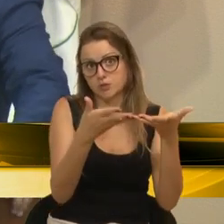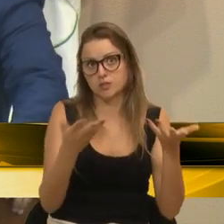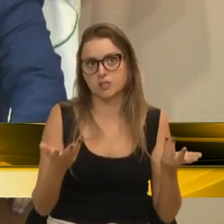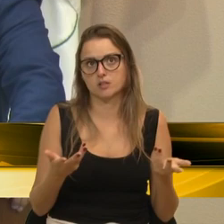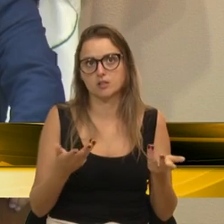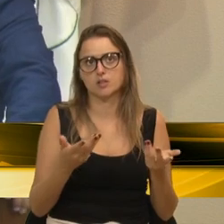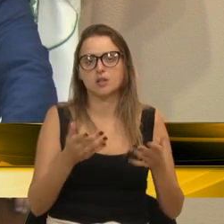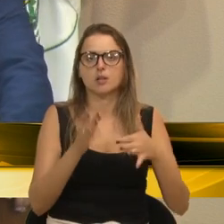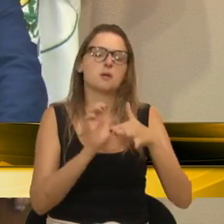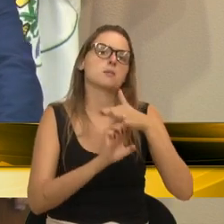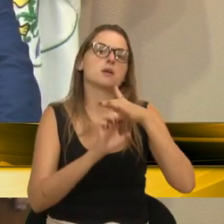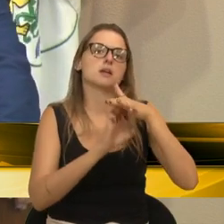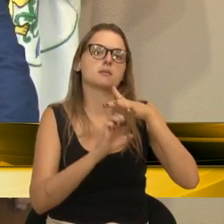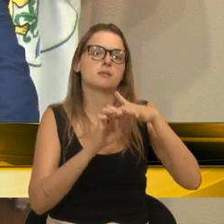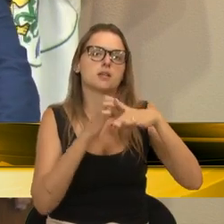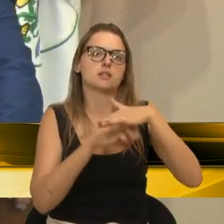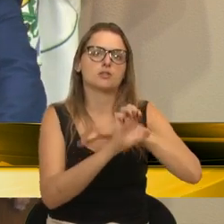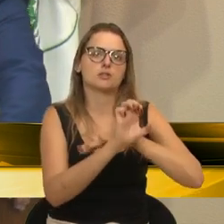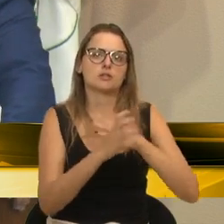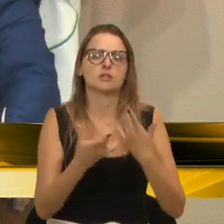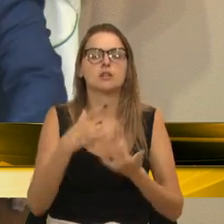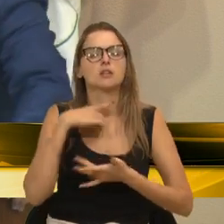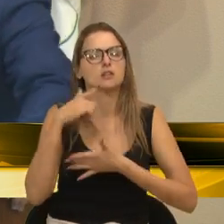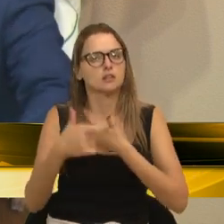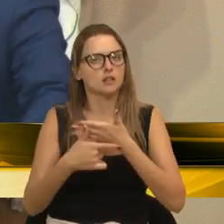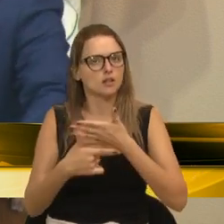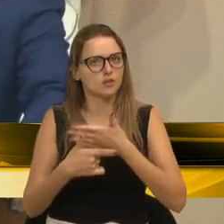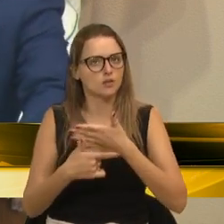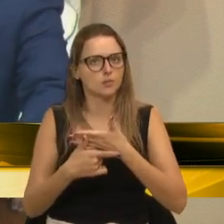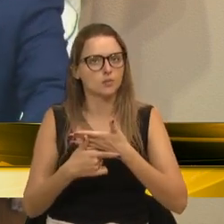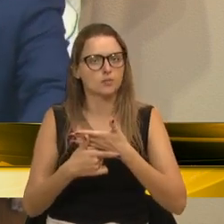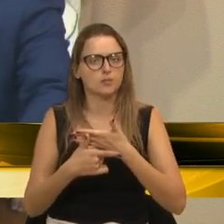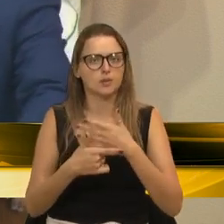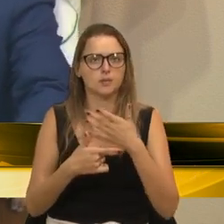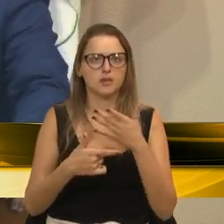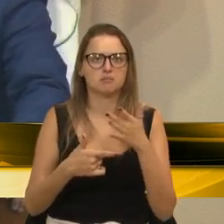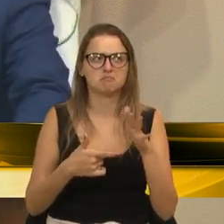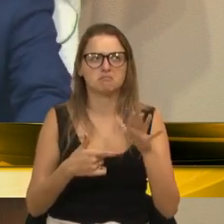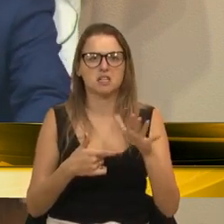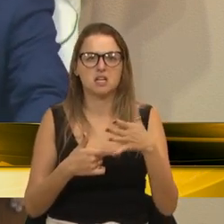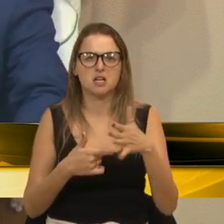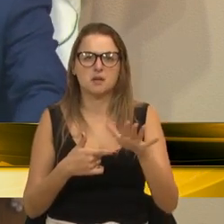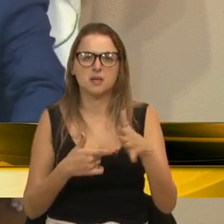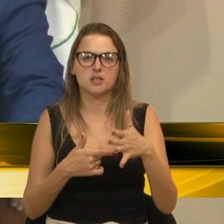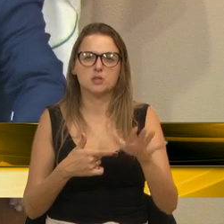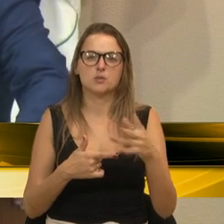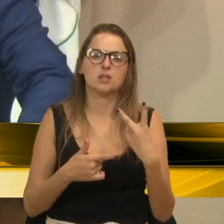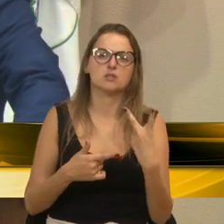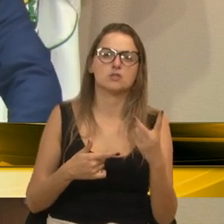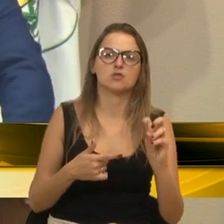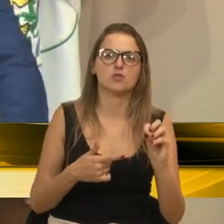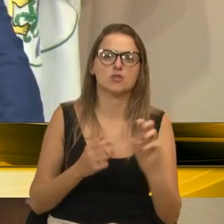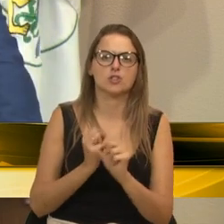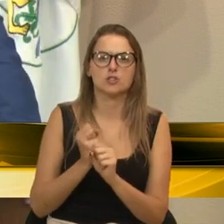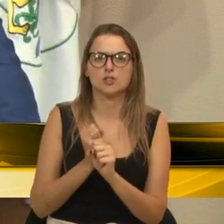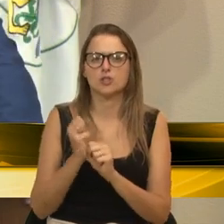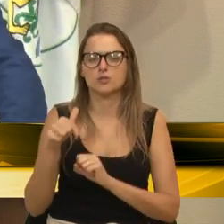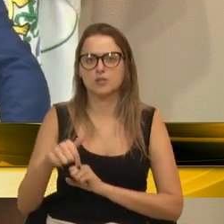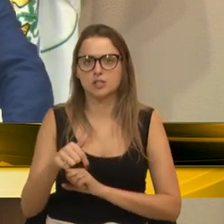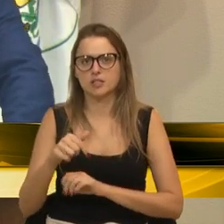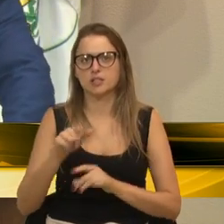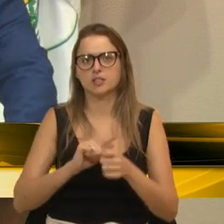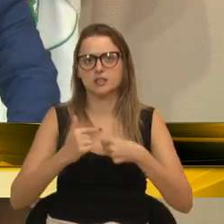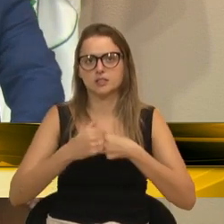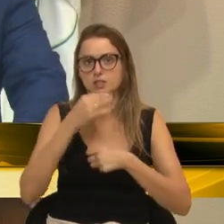incubadora, ao menos, vereador Périco, que teve um papel nos últimos aproximadamente 20 anos na cidade de Caxias do Sul de